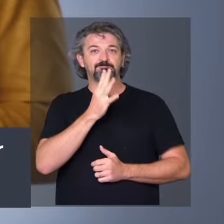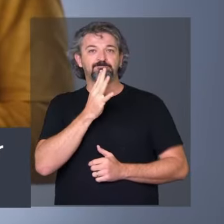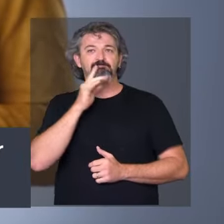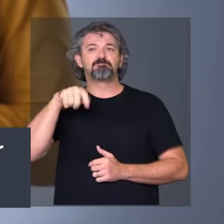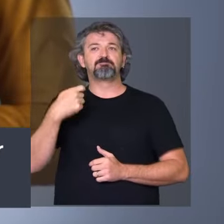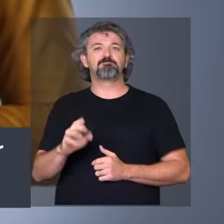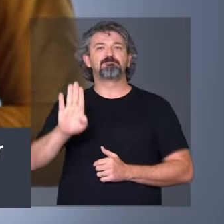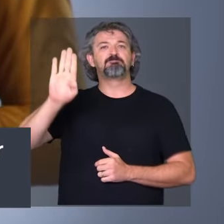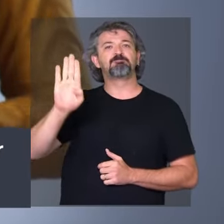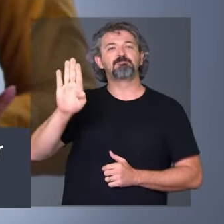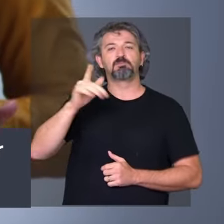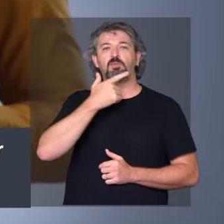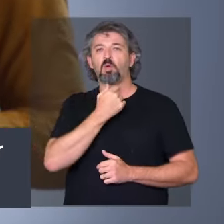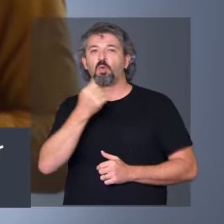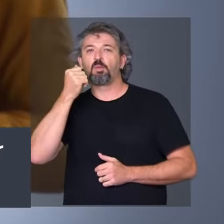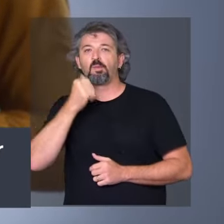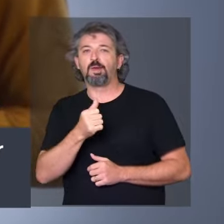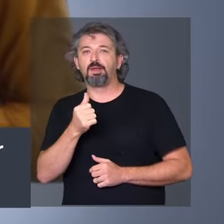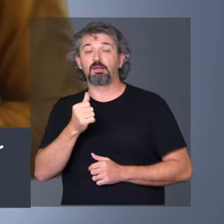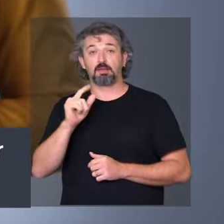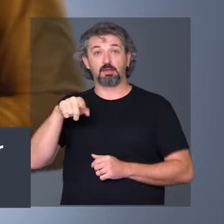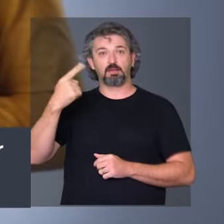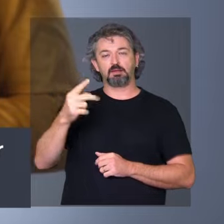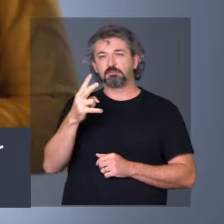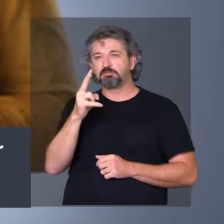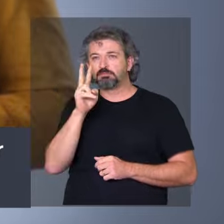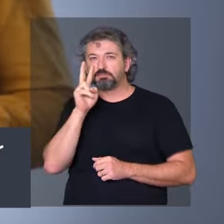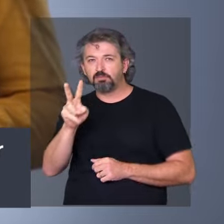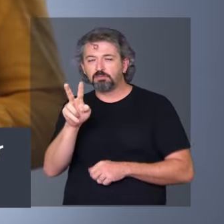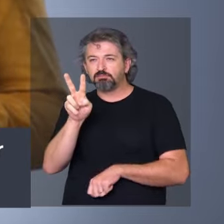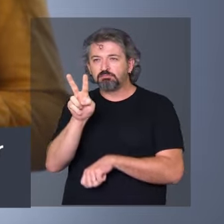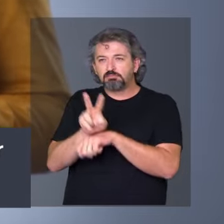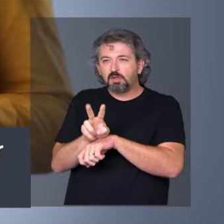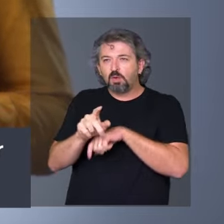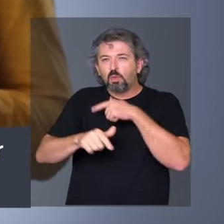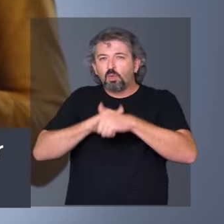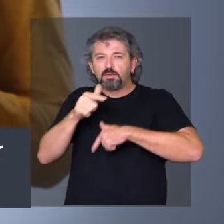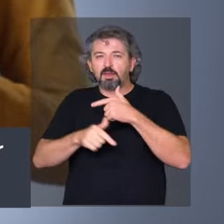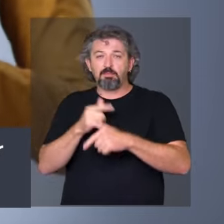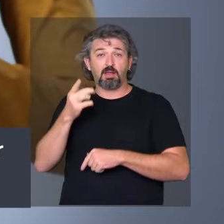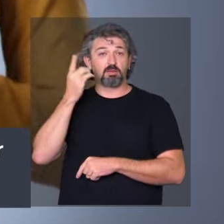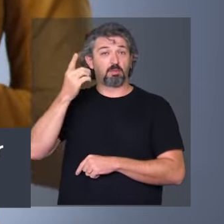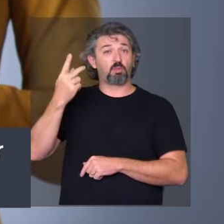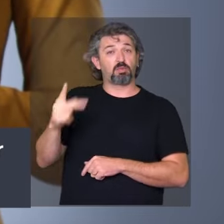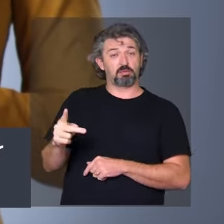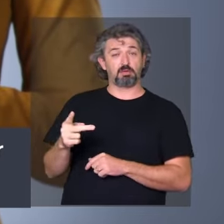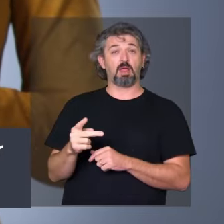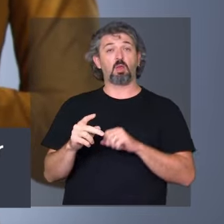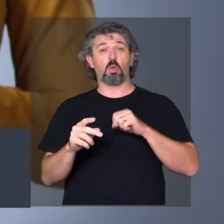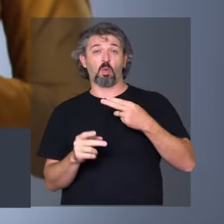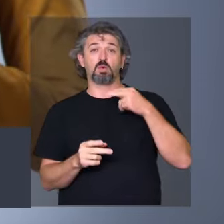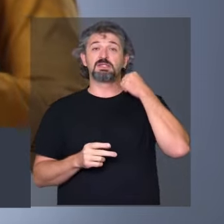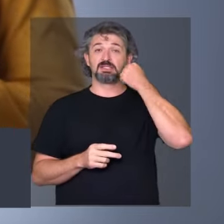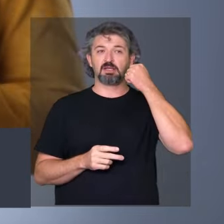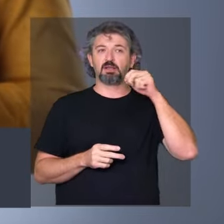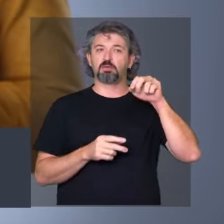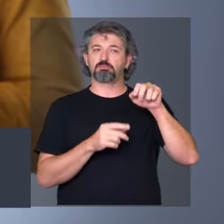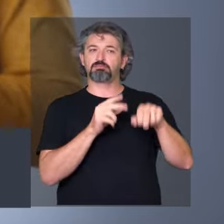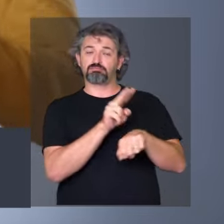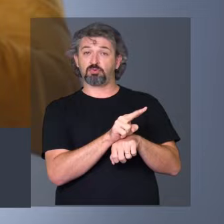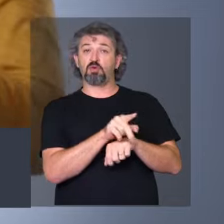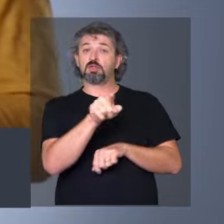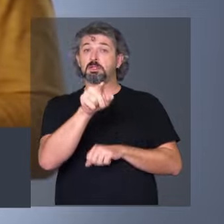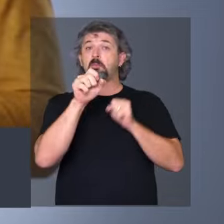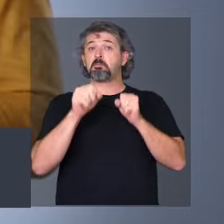É importante conhecer os candidatos e as candidatas e depois acompanhar de perto o trabalho parlamentar. É possível